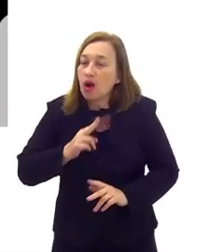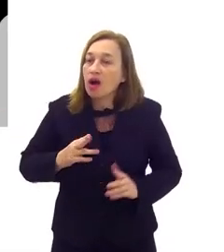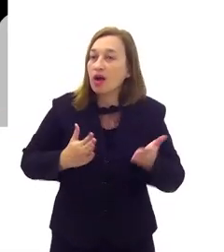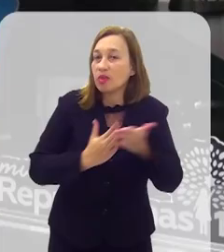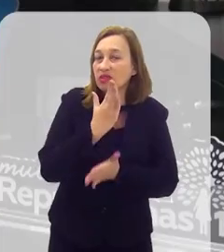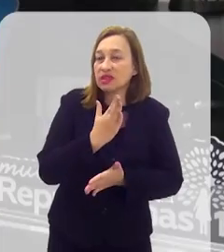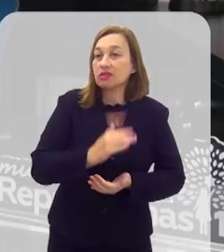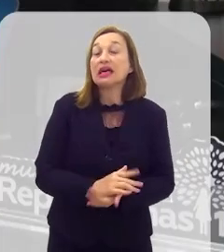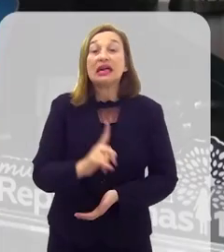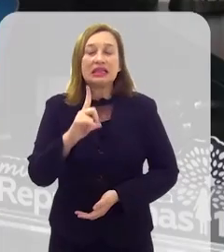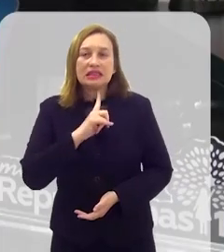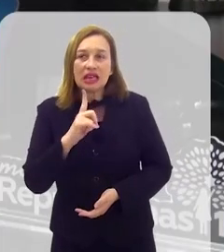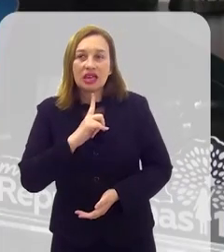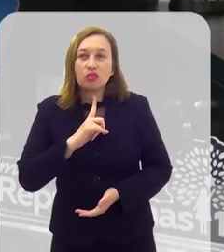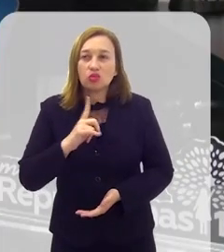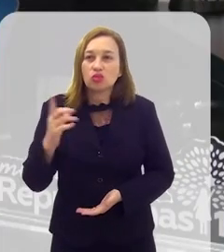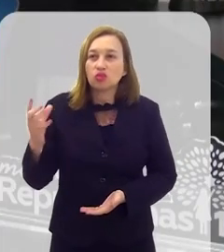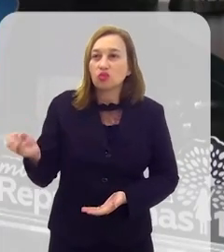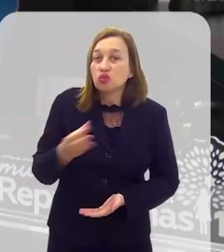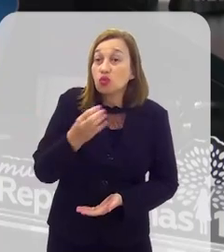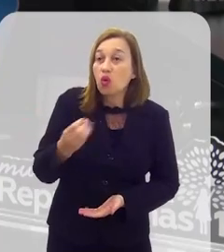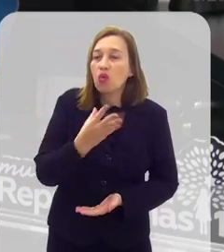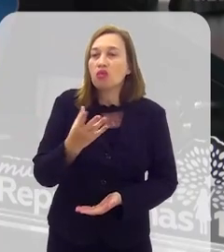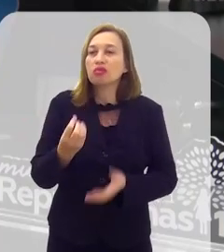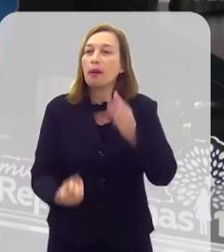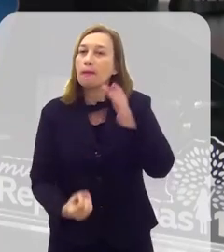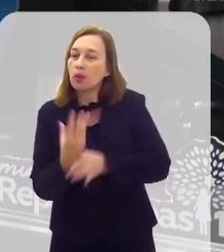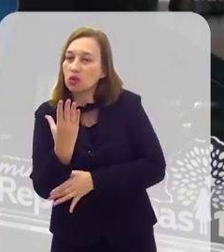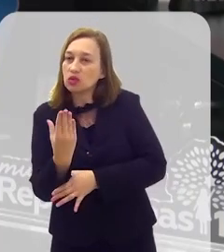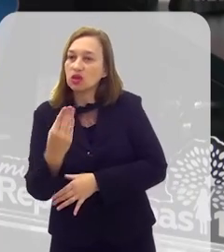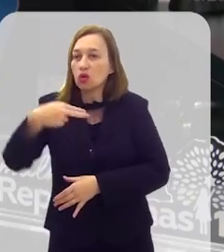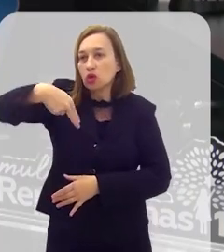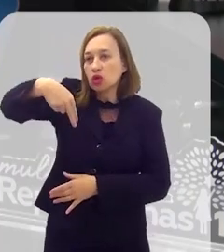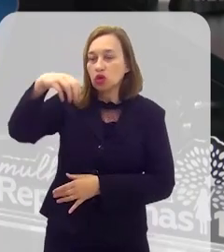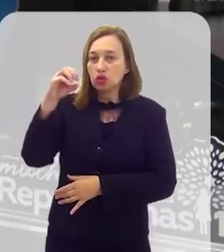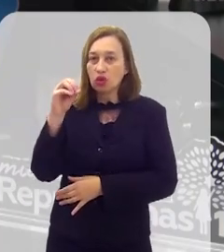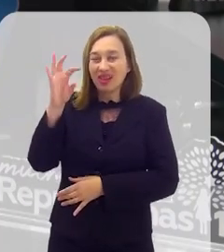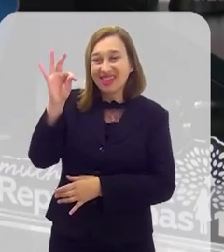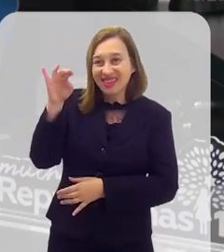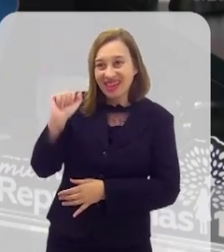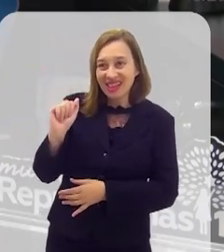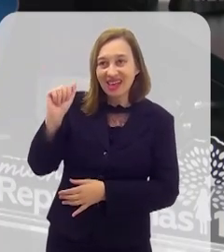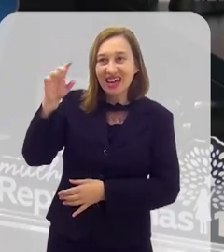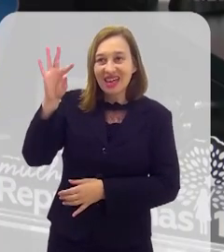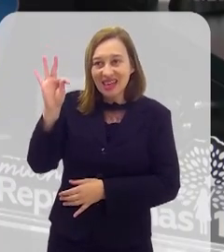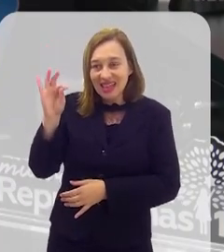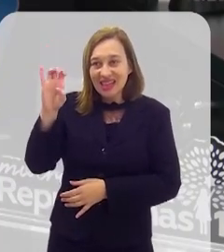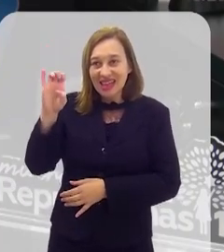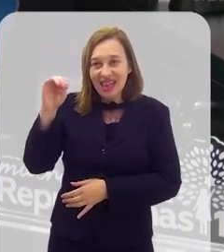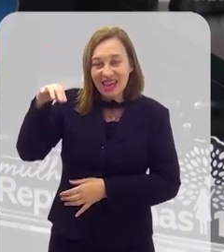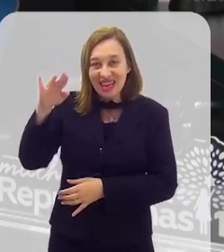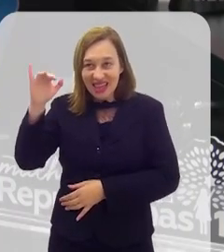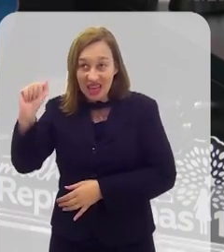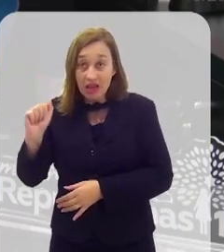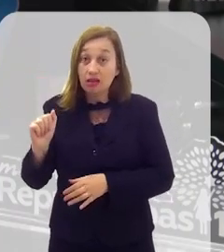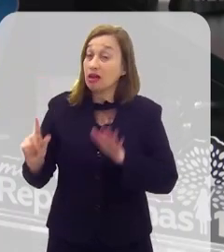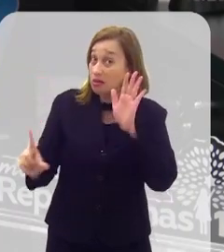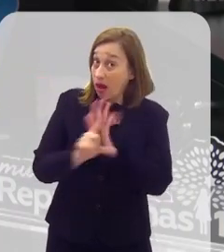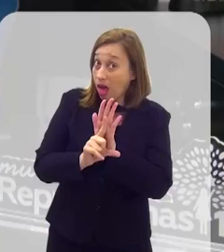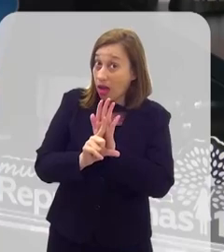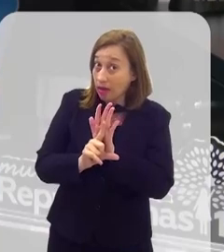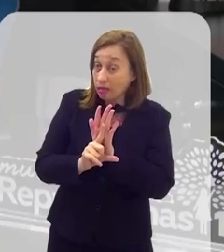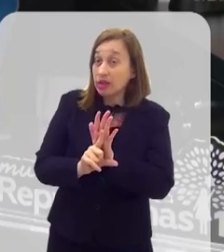regulamentação. Temos quanto novidade é a produção de nota técnica dessa lei